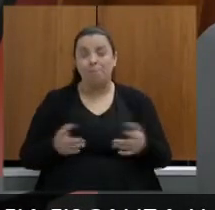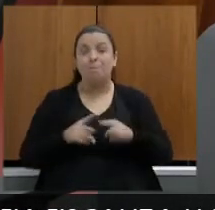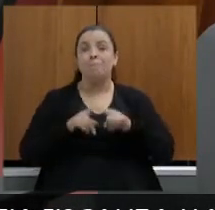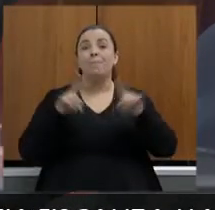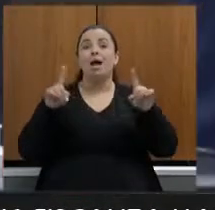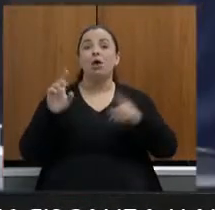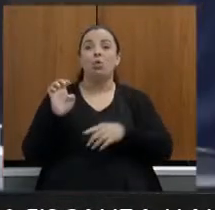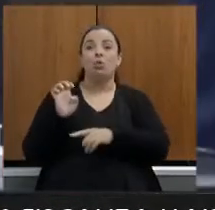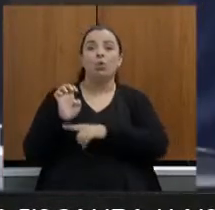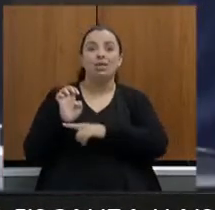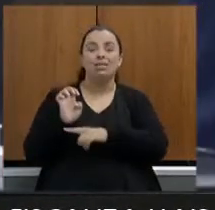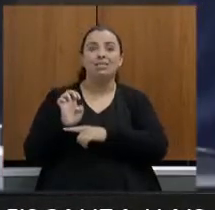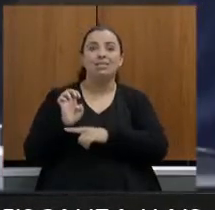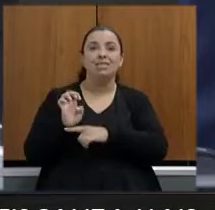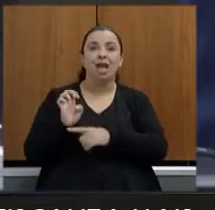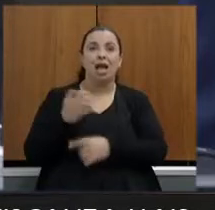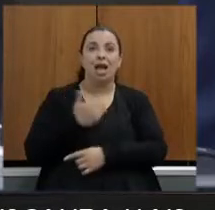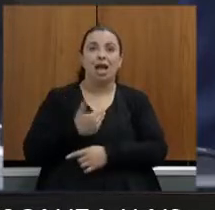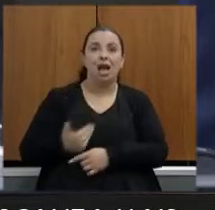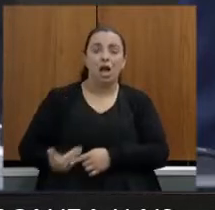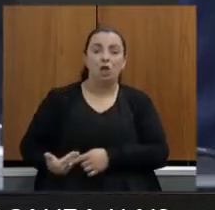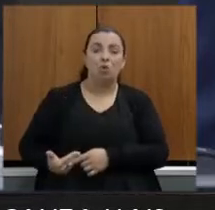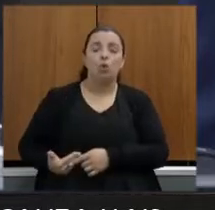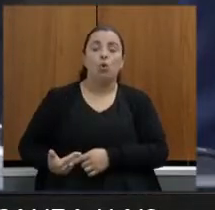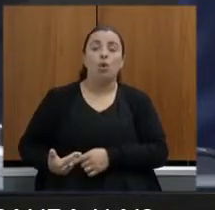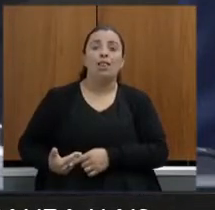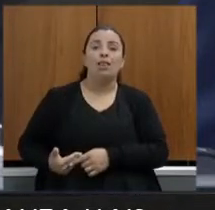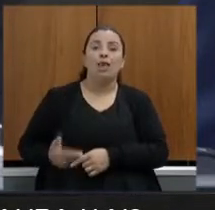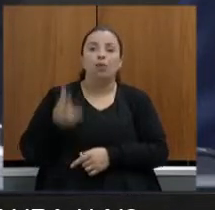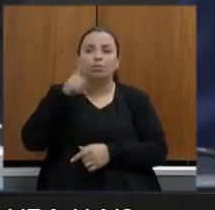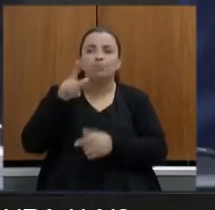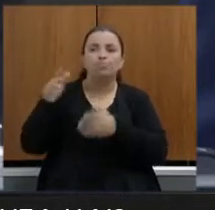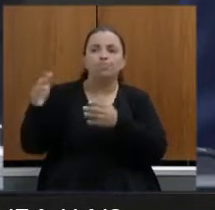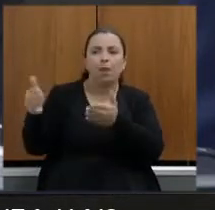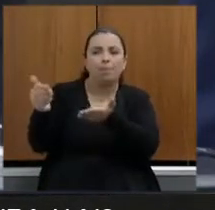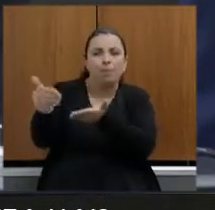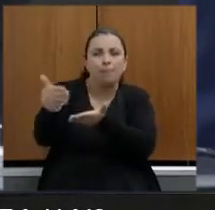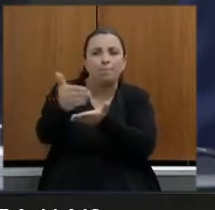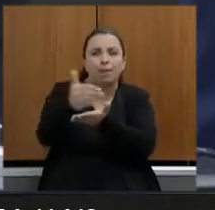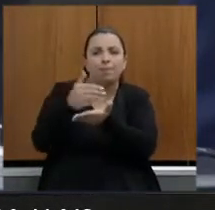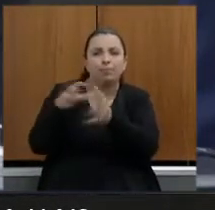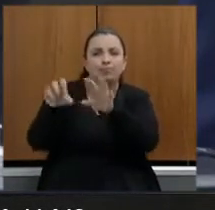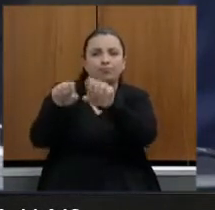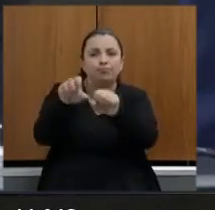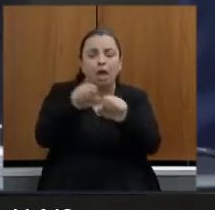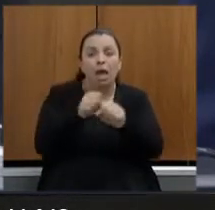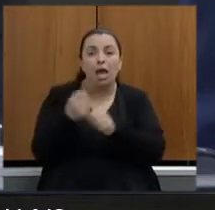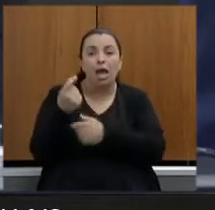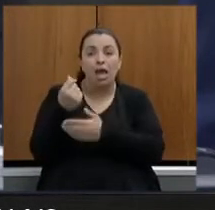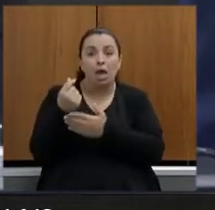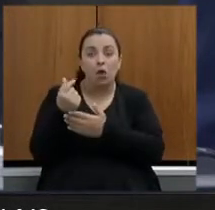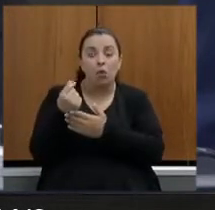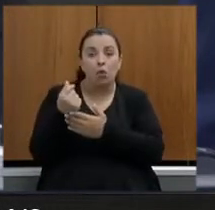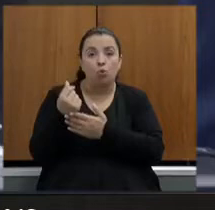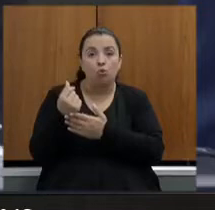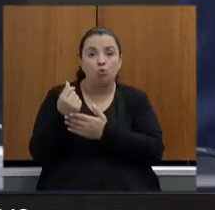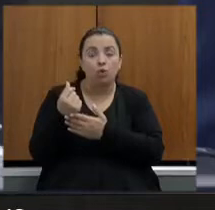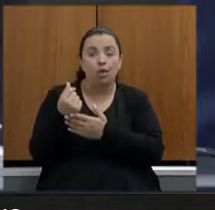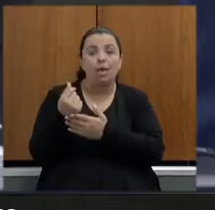estado está aportando recursos adicionais de partes do acordo que não iriam para a região atingida